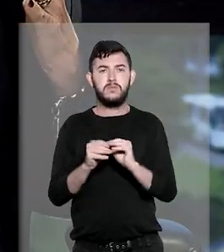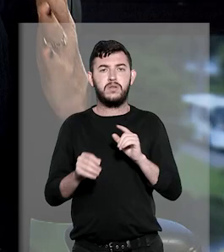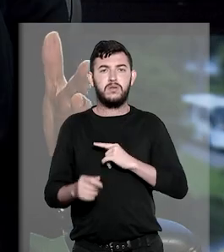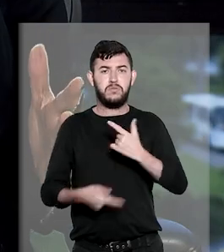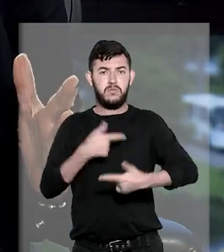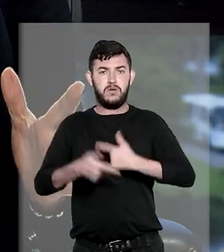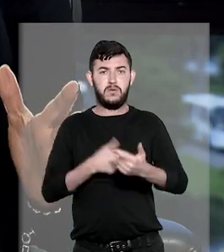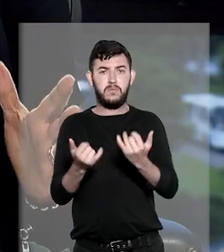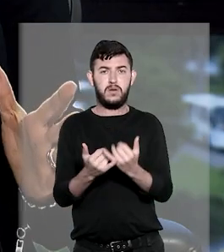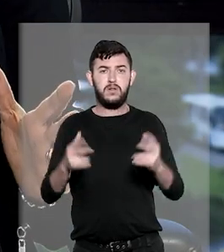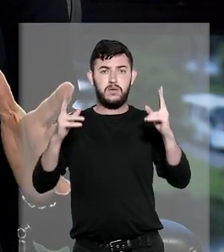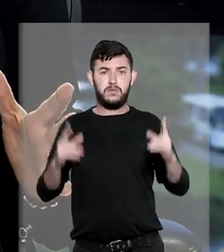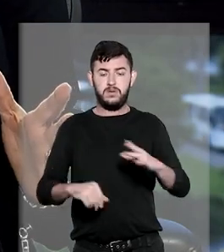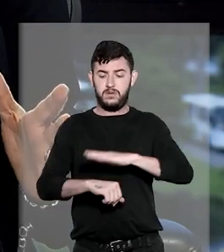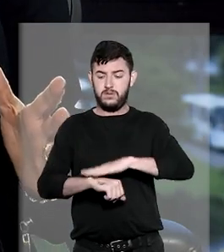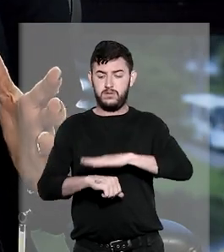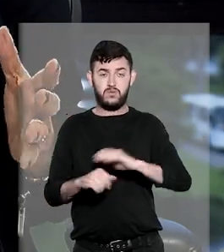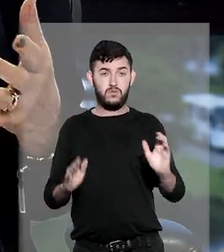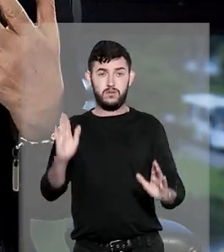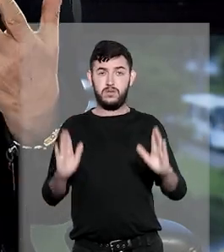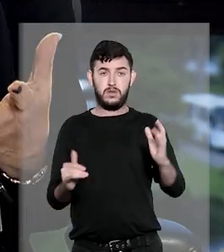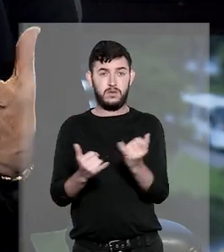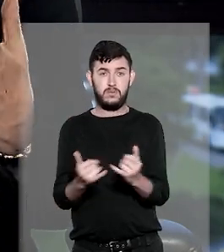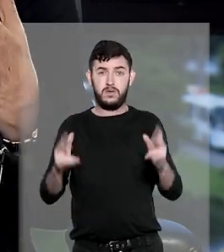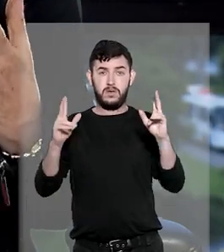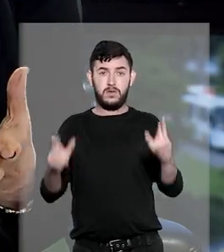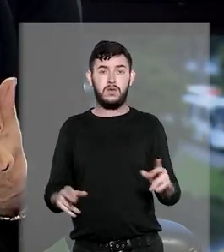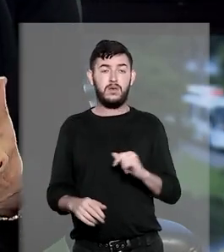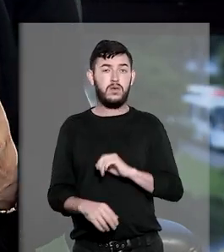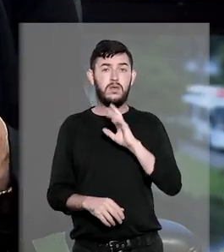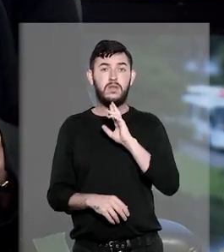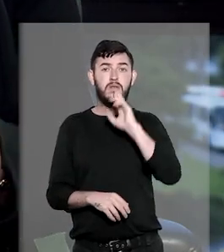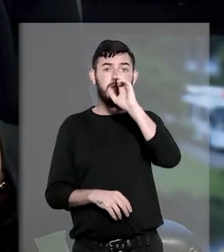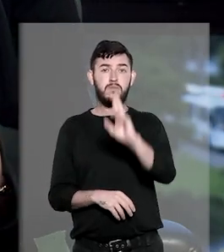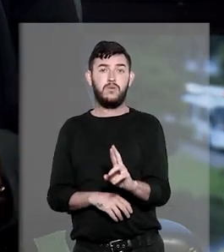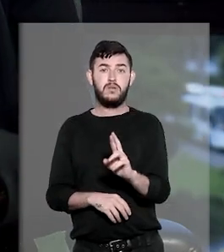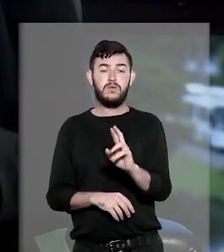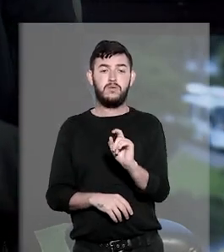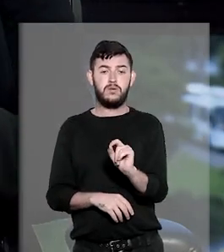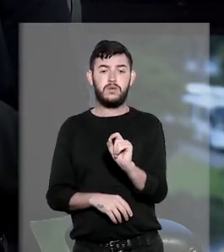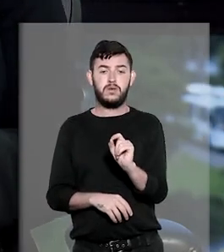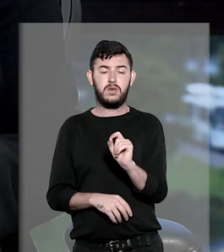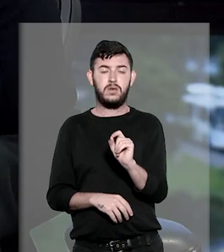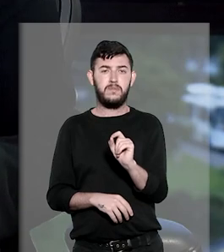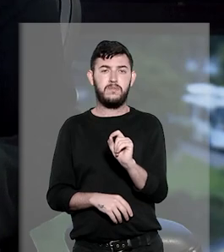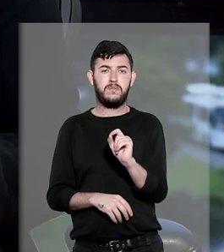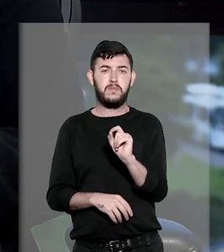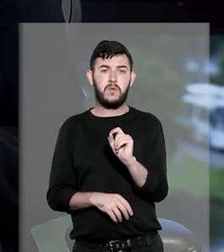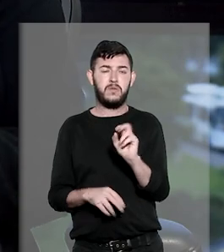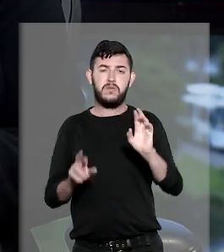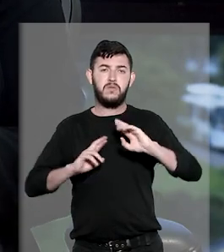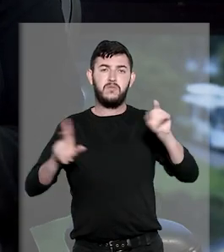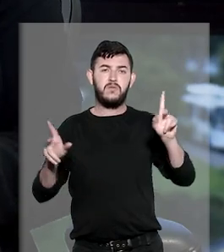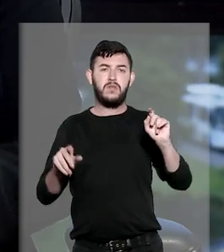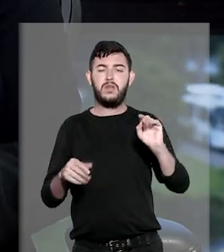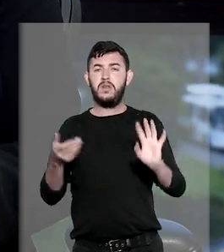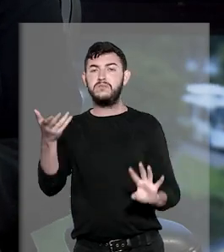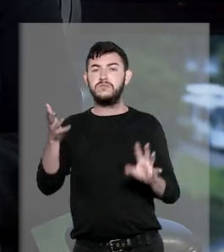no mesmo espaço de tempo receberem respostas do judiciário distintas em